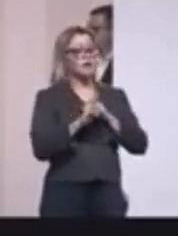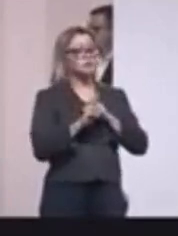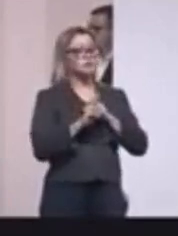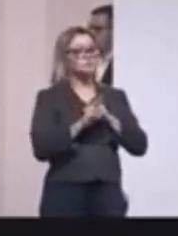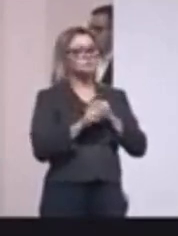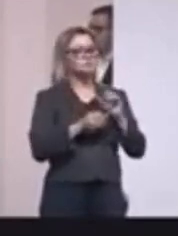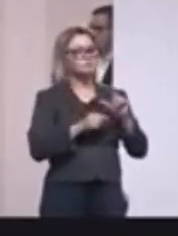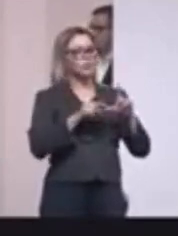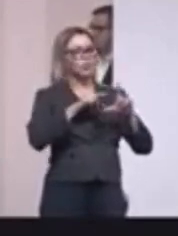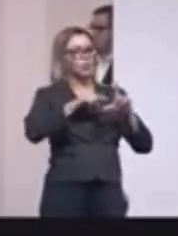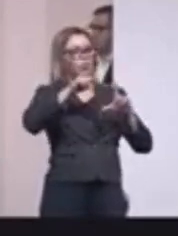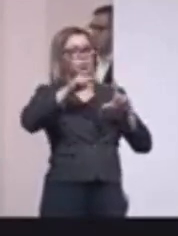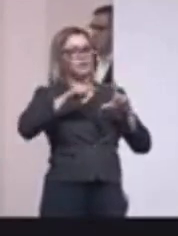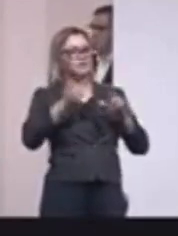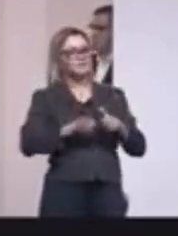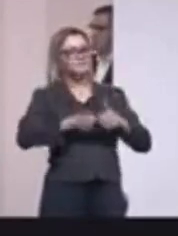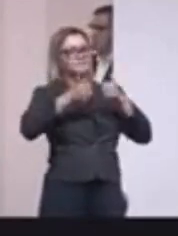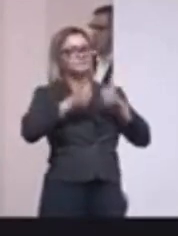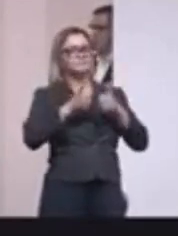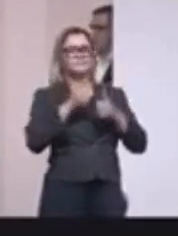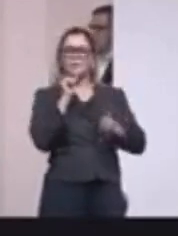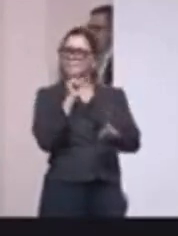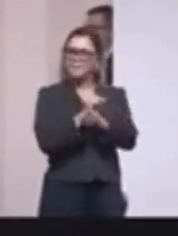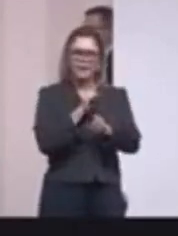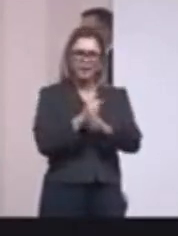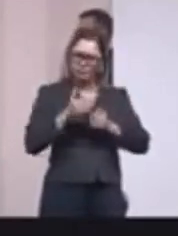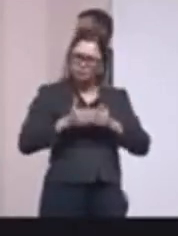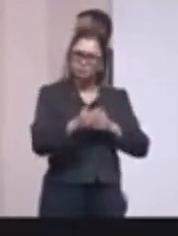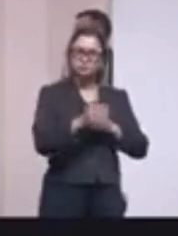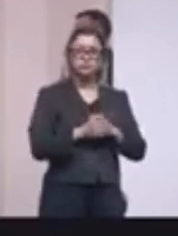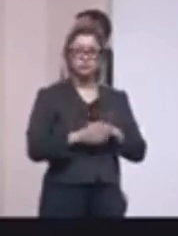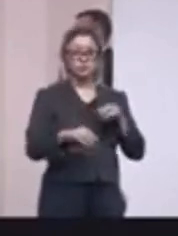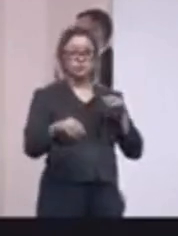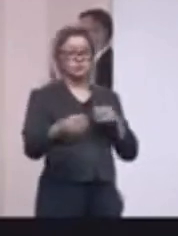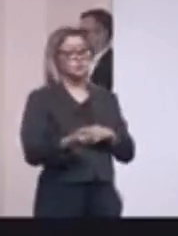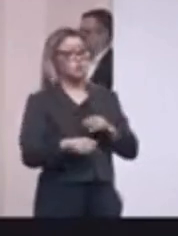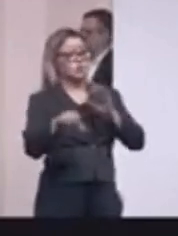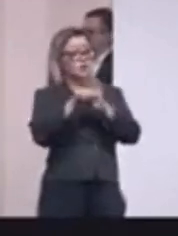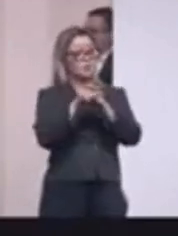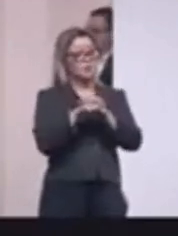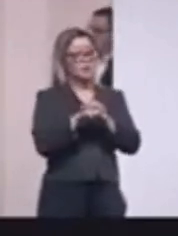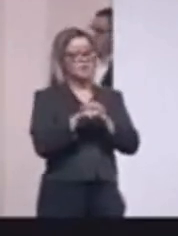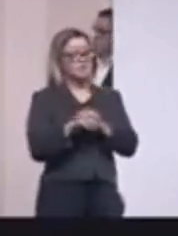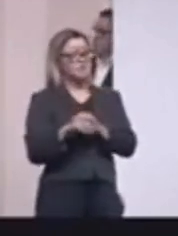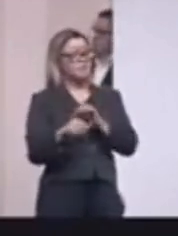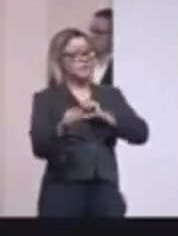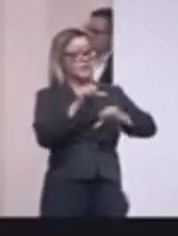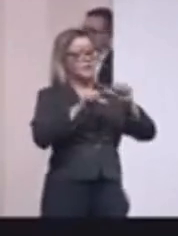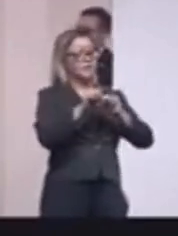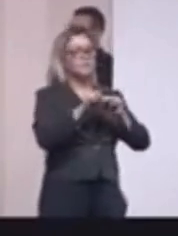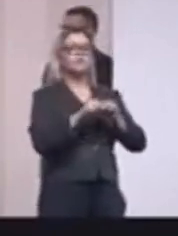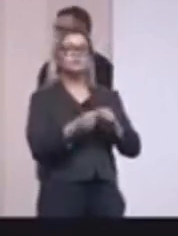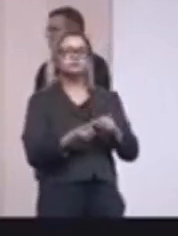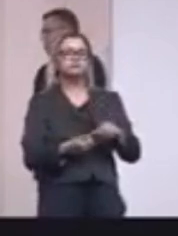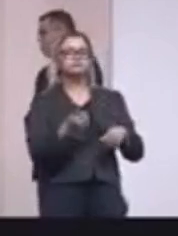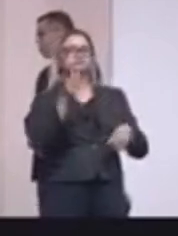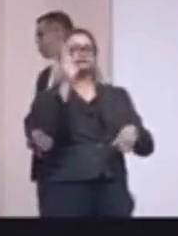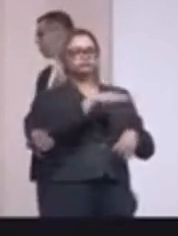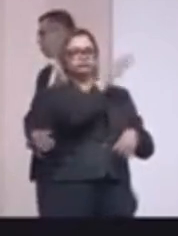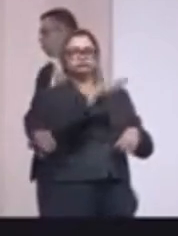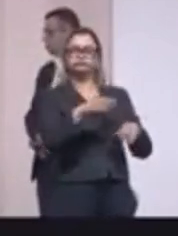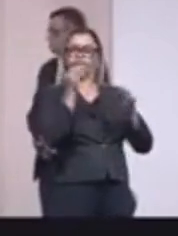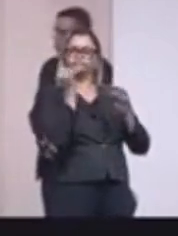por aí. Então não vamos parar. Se o crime se sofisticou, a gente vai se sofisticar mais. Nós vamos impor mais derrotas ao crime.